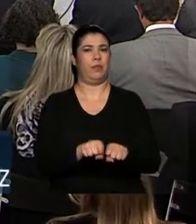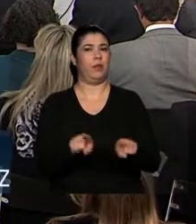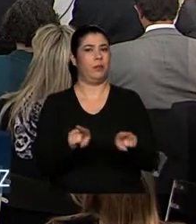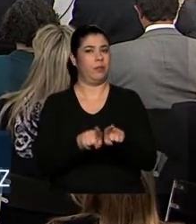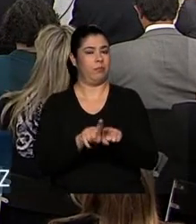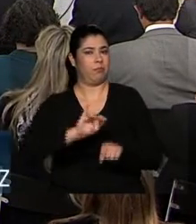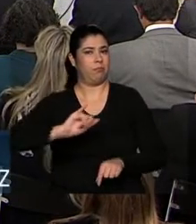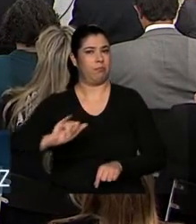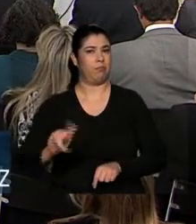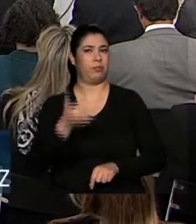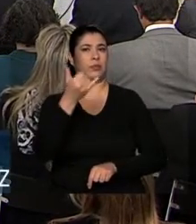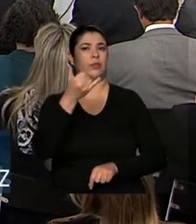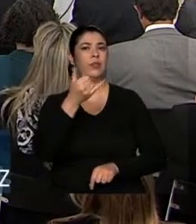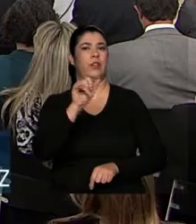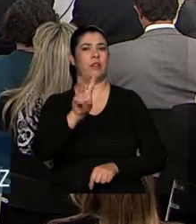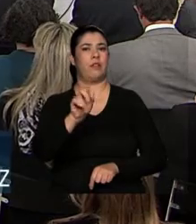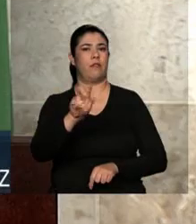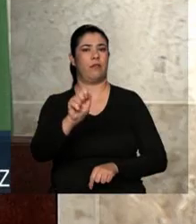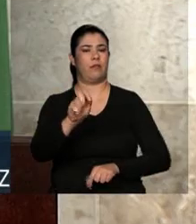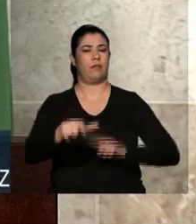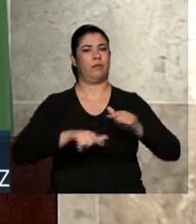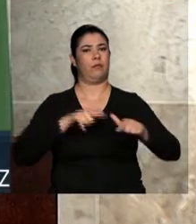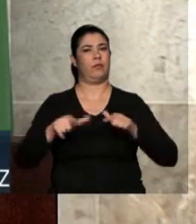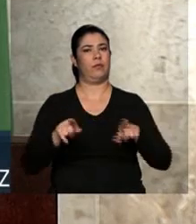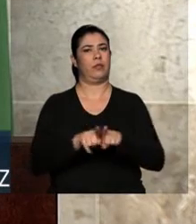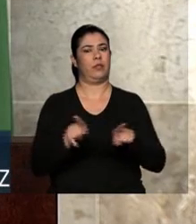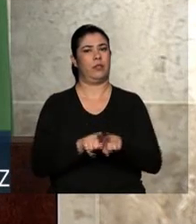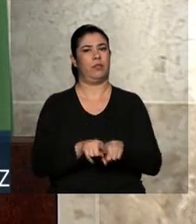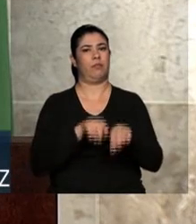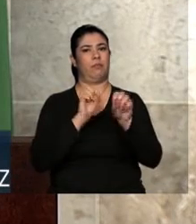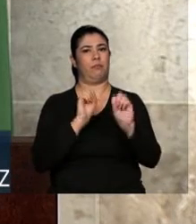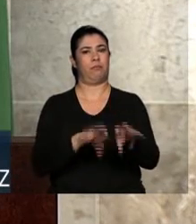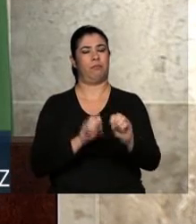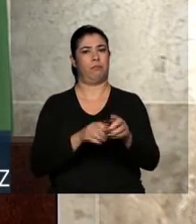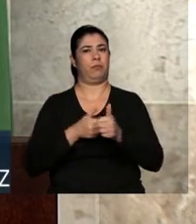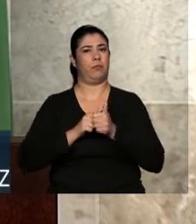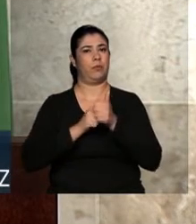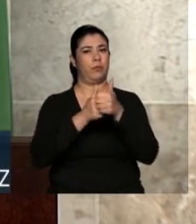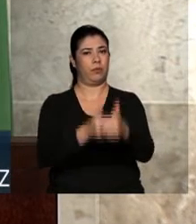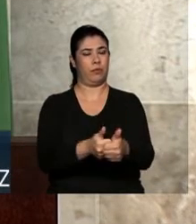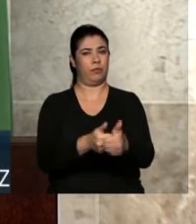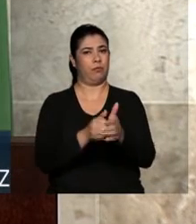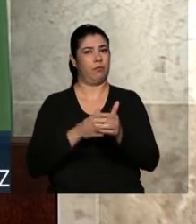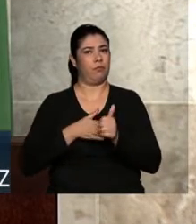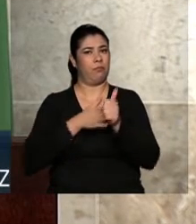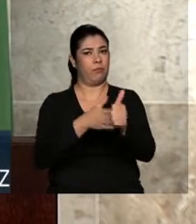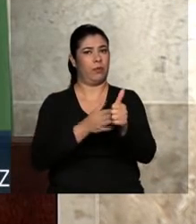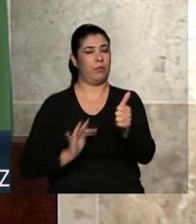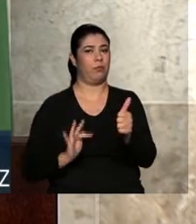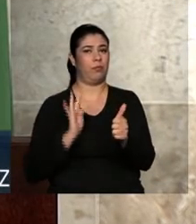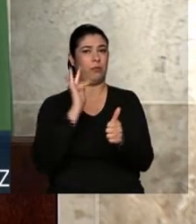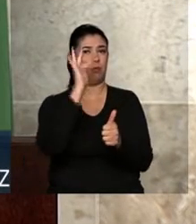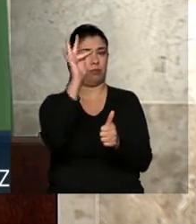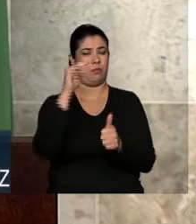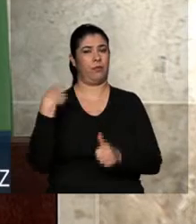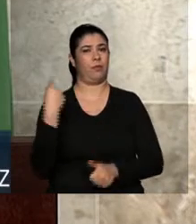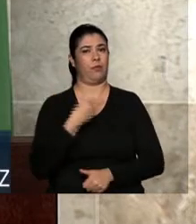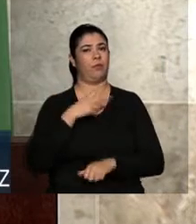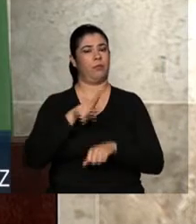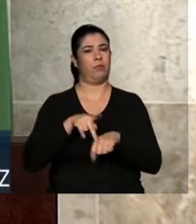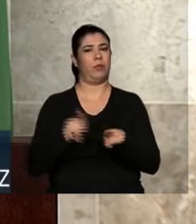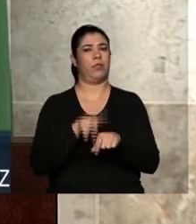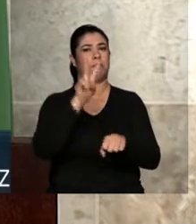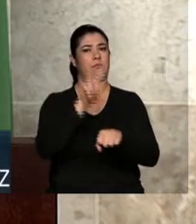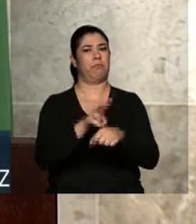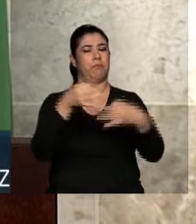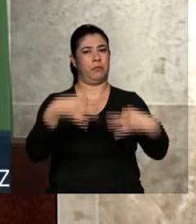oportunidade de trabalho e o ensino dirigido e o futuro do nosso país preservado.